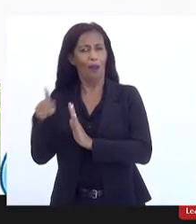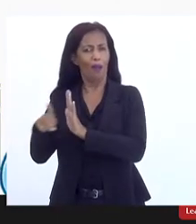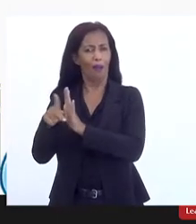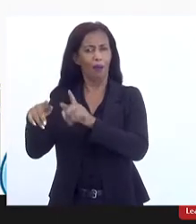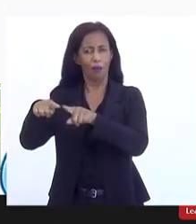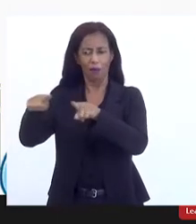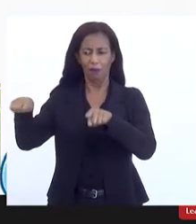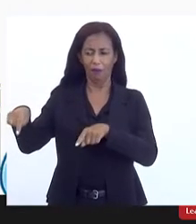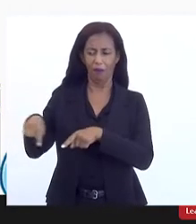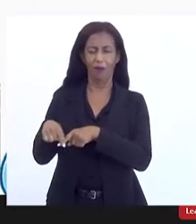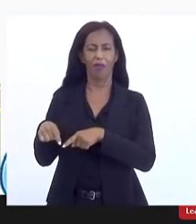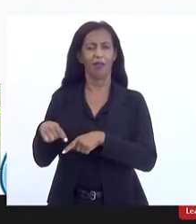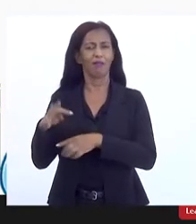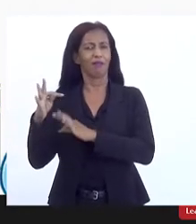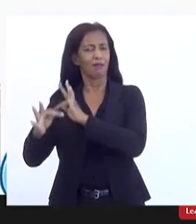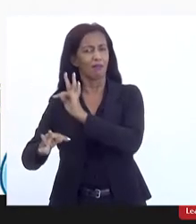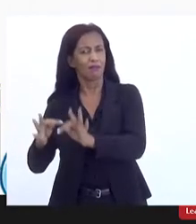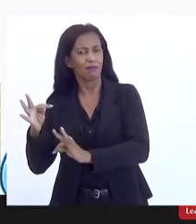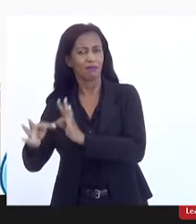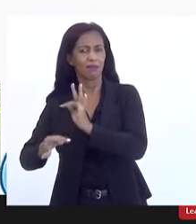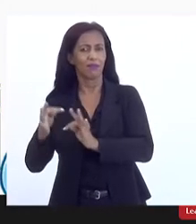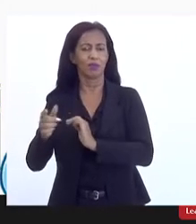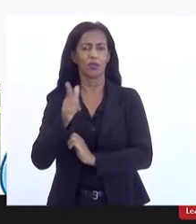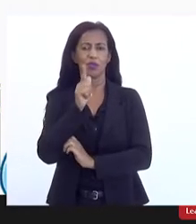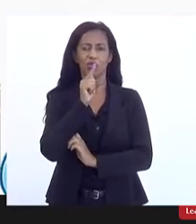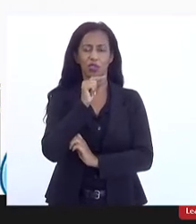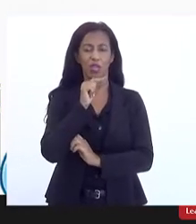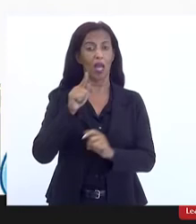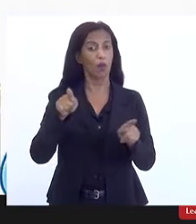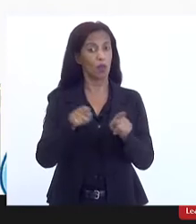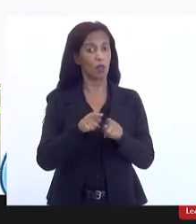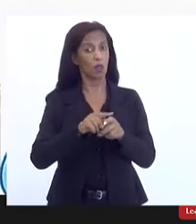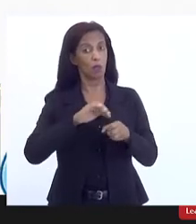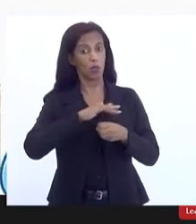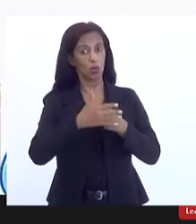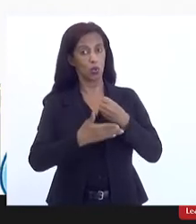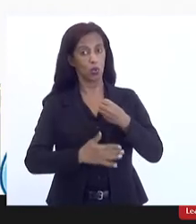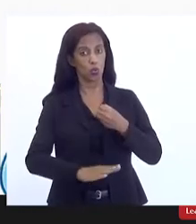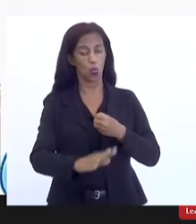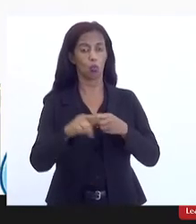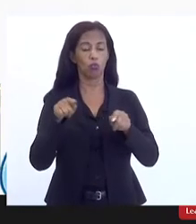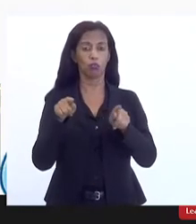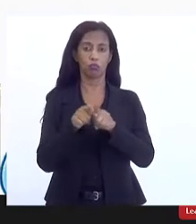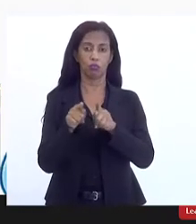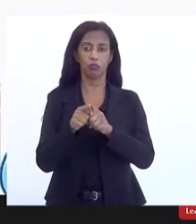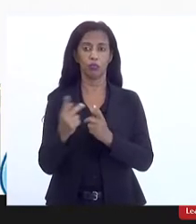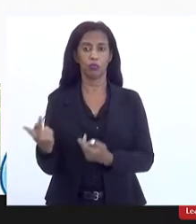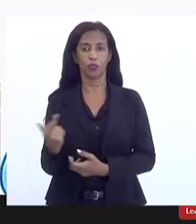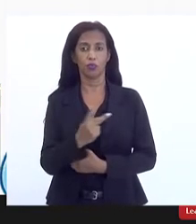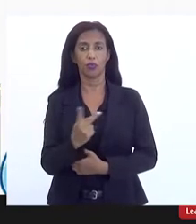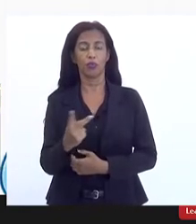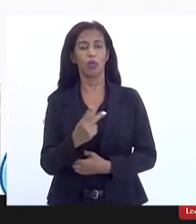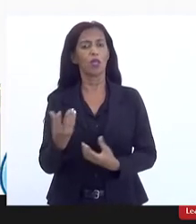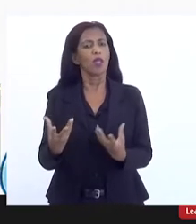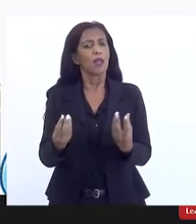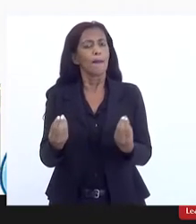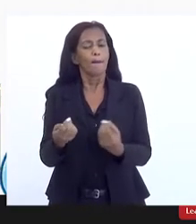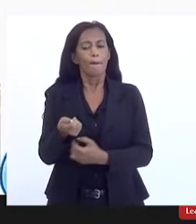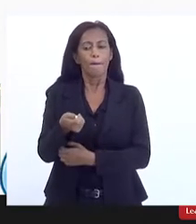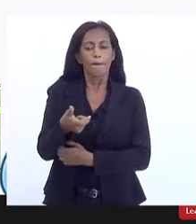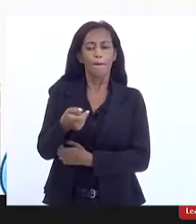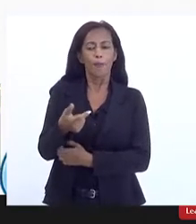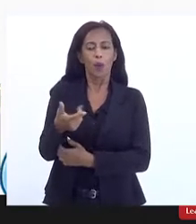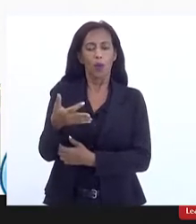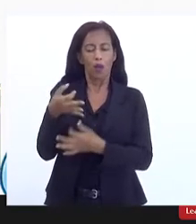estações de tratamento tanto de água como de esgoto e muito pouca